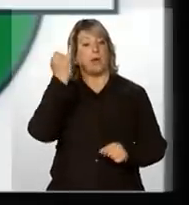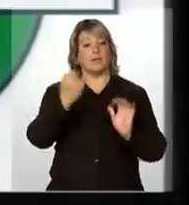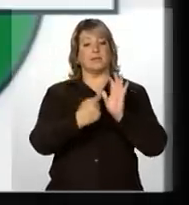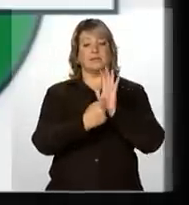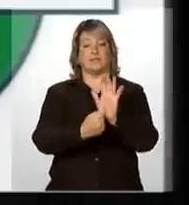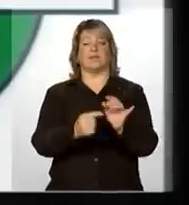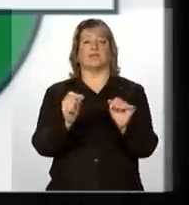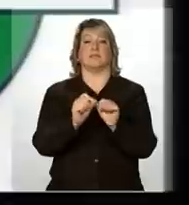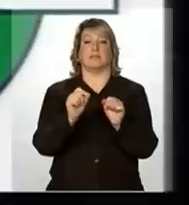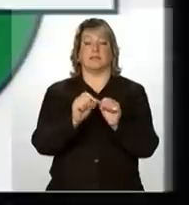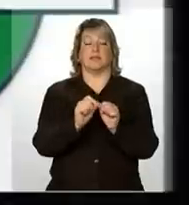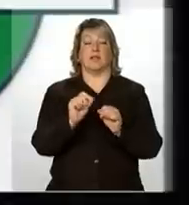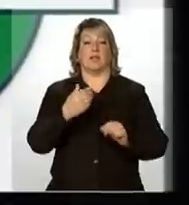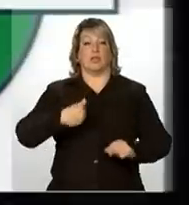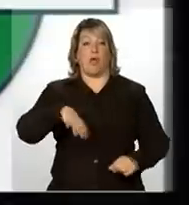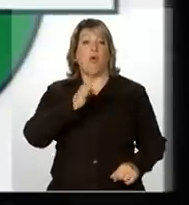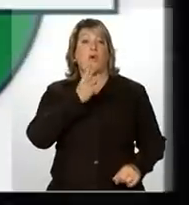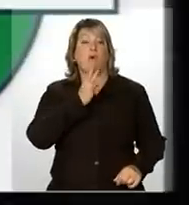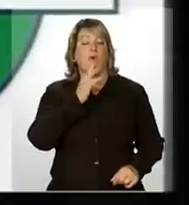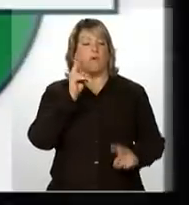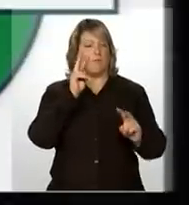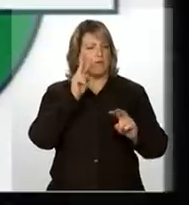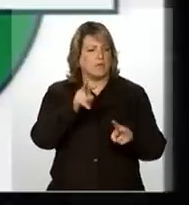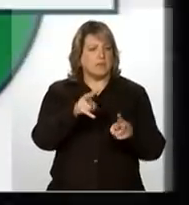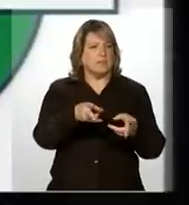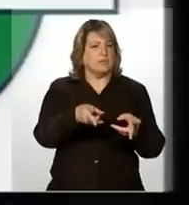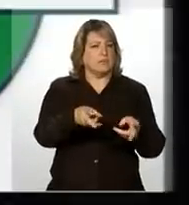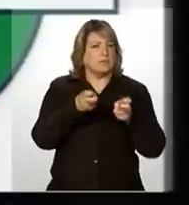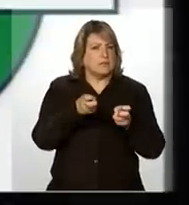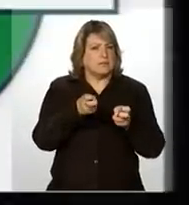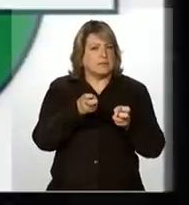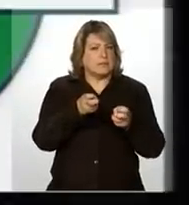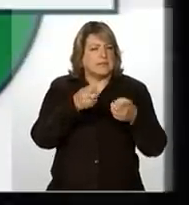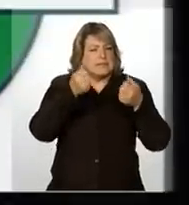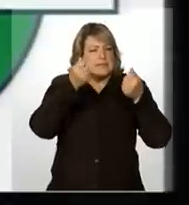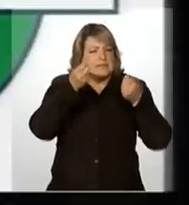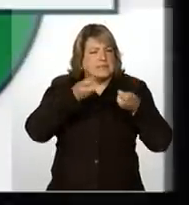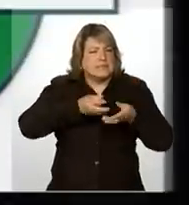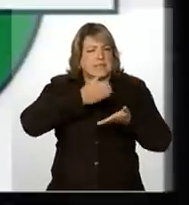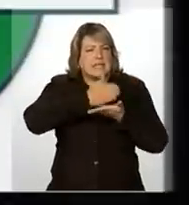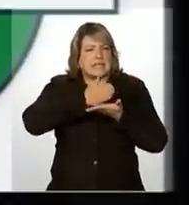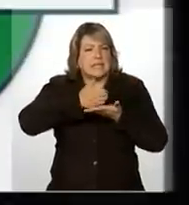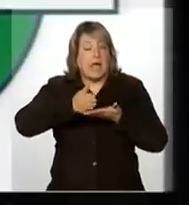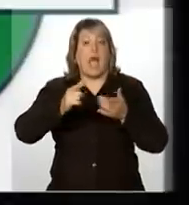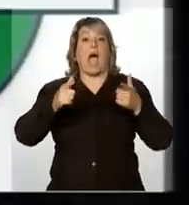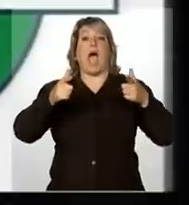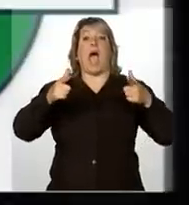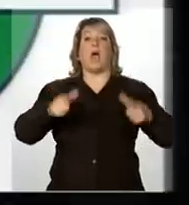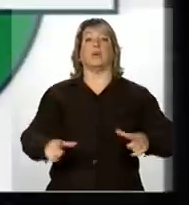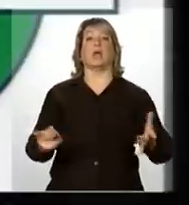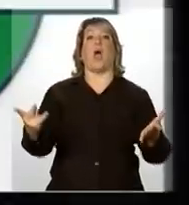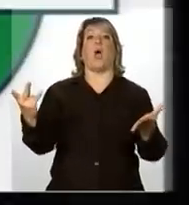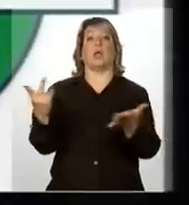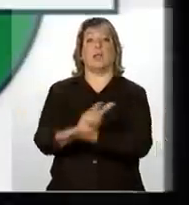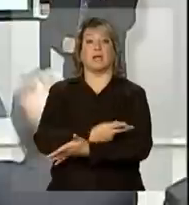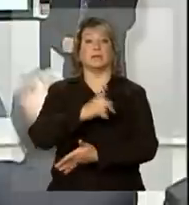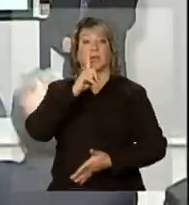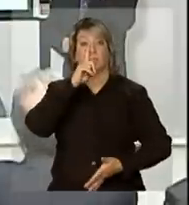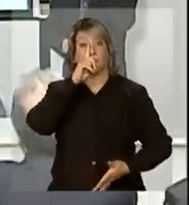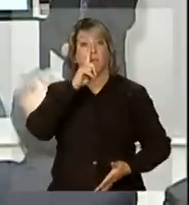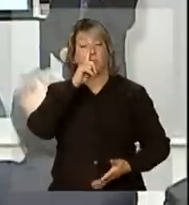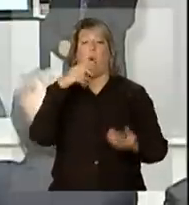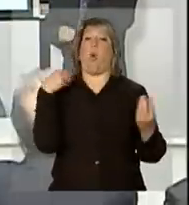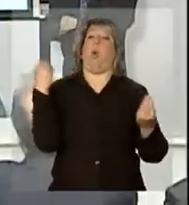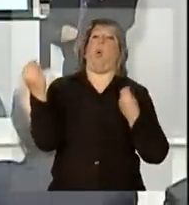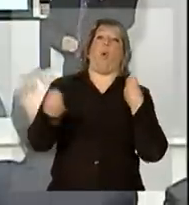a gente reconhecer, caracterizar com o máximo detalhe possível onde ocorrem as ameaças, como elas